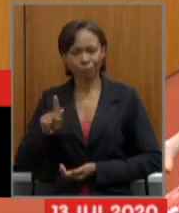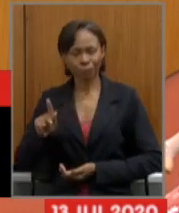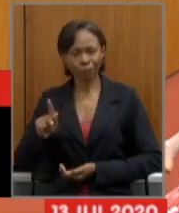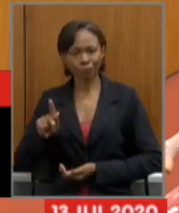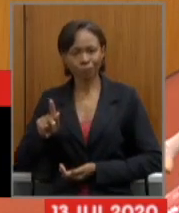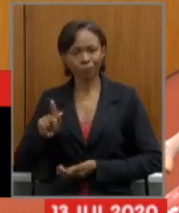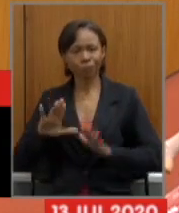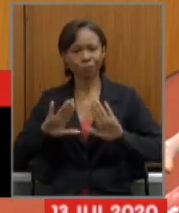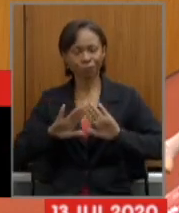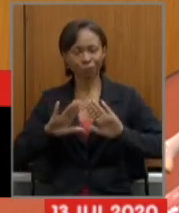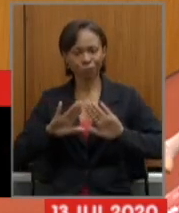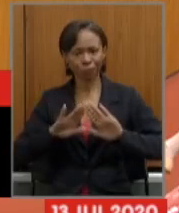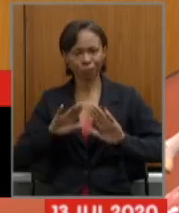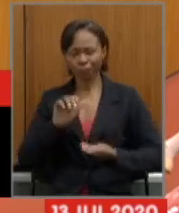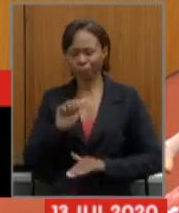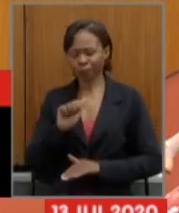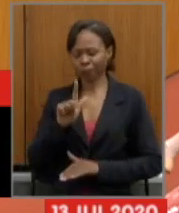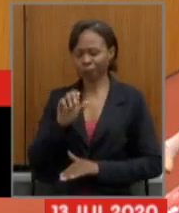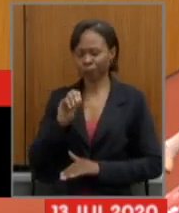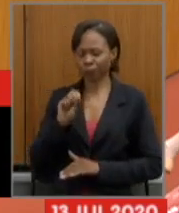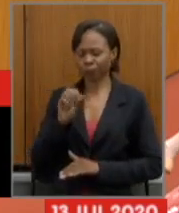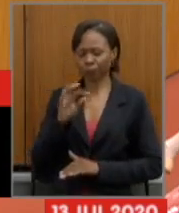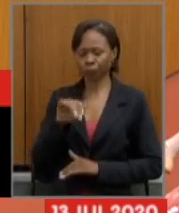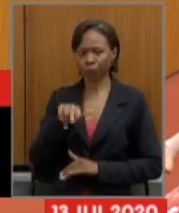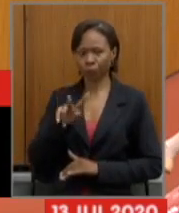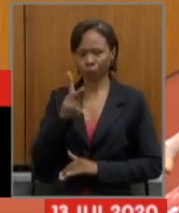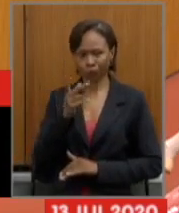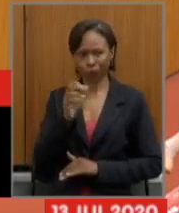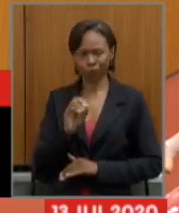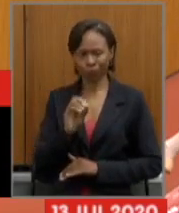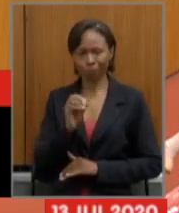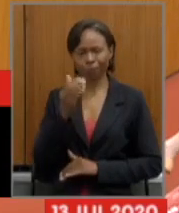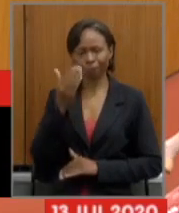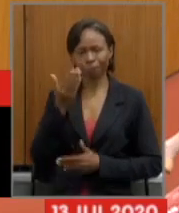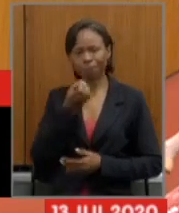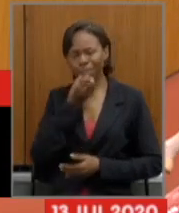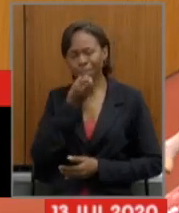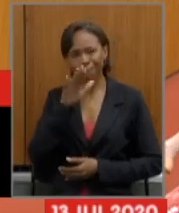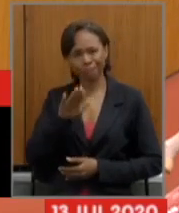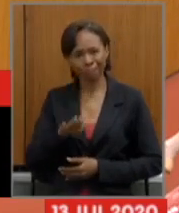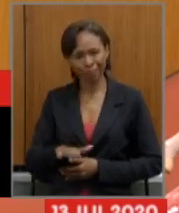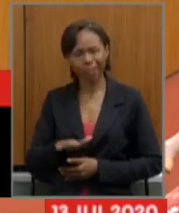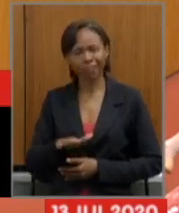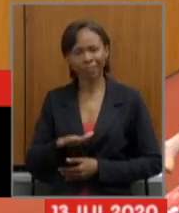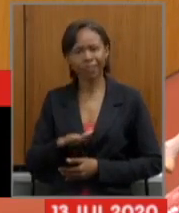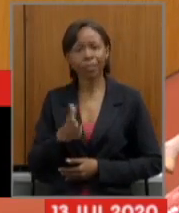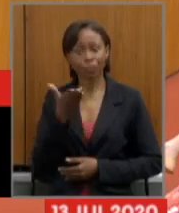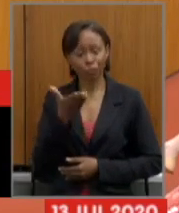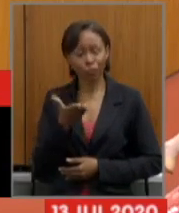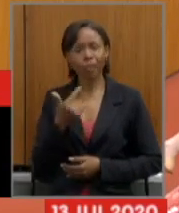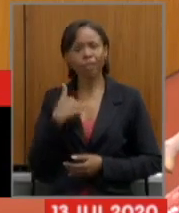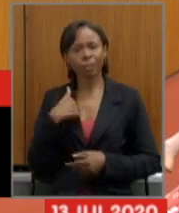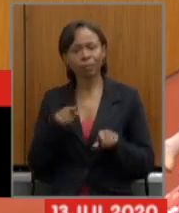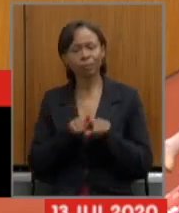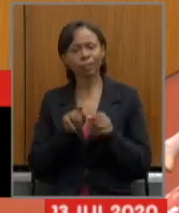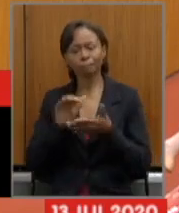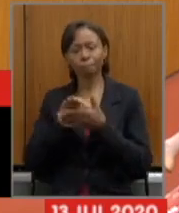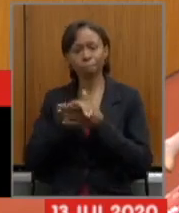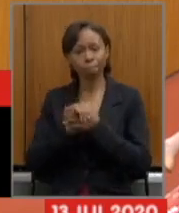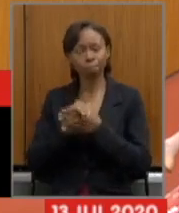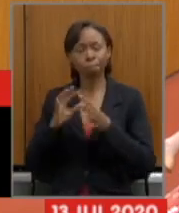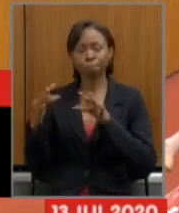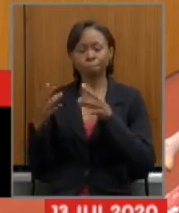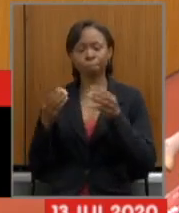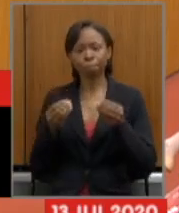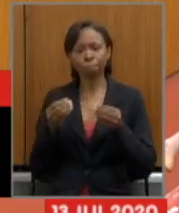presidente da Assembleia Legislativa, a pessoa de quem cumprimento todos os demais deputados e deputadas